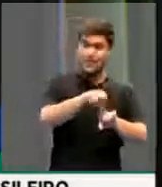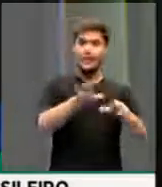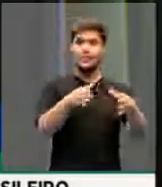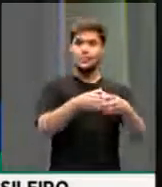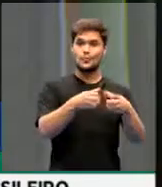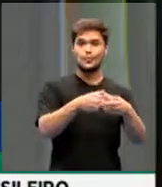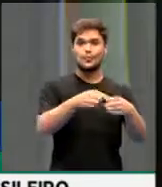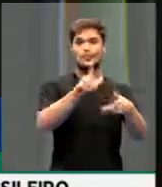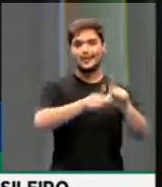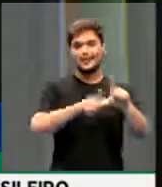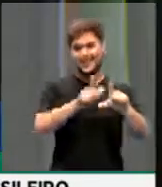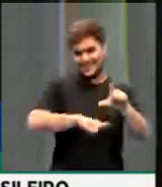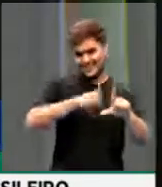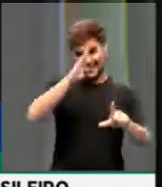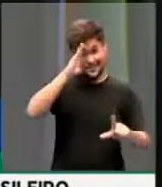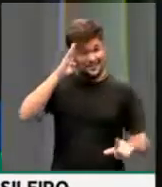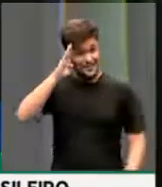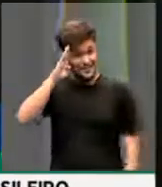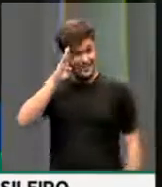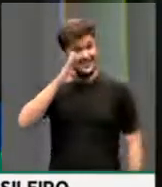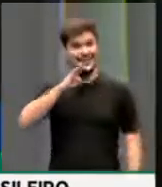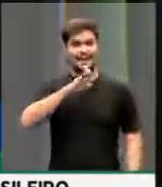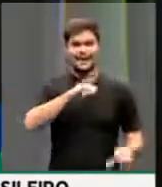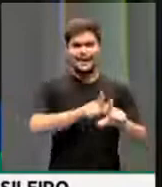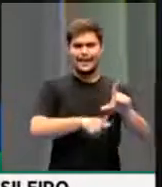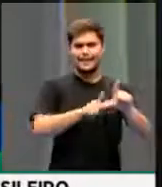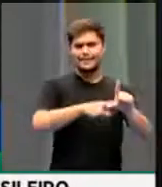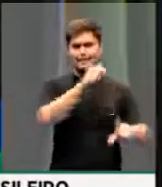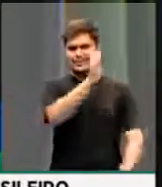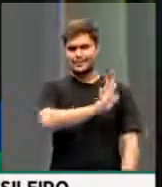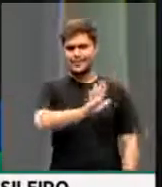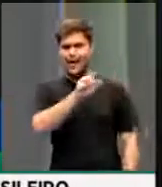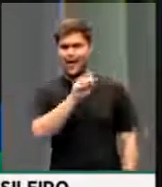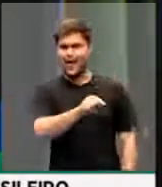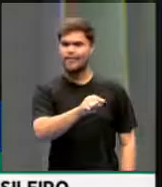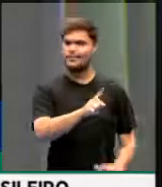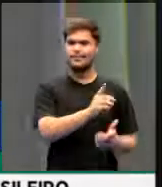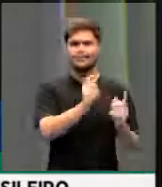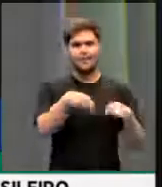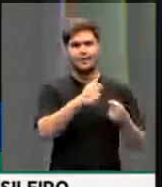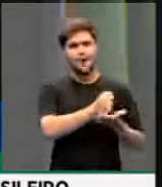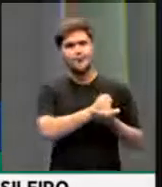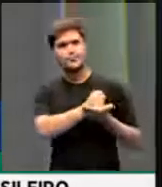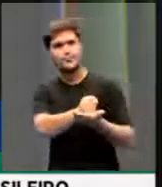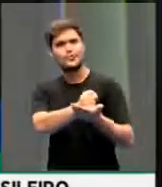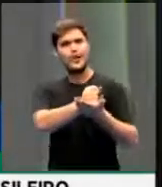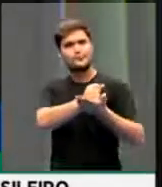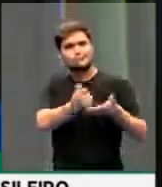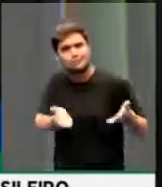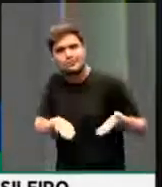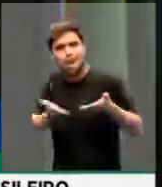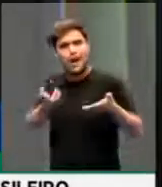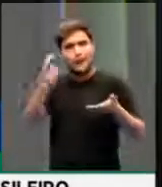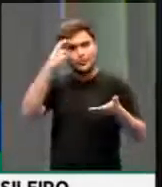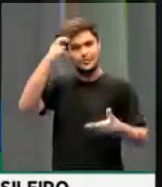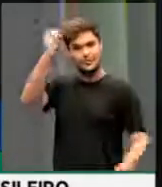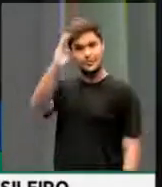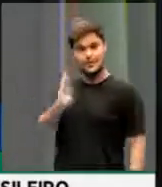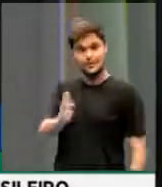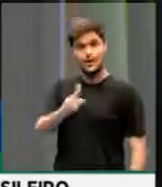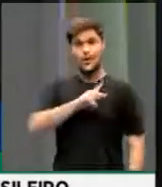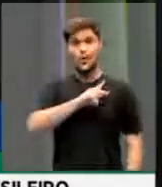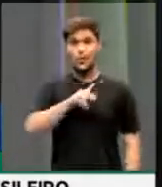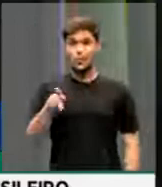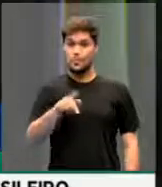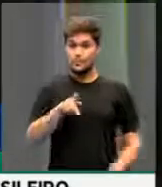e para o país. A Academia Brasileira de Letras tem uma grande contribuição a dar para a cultura brasileira e o professor Marco